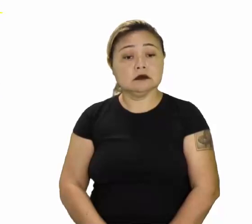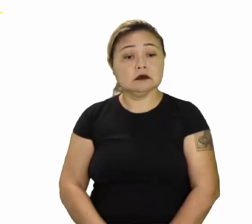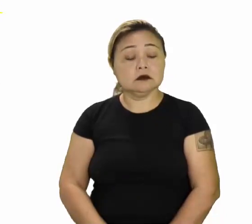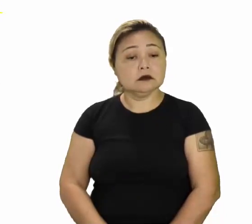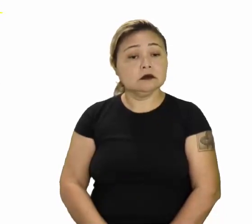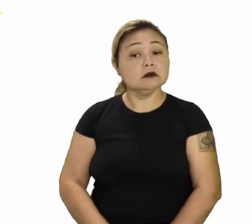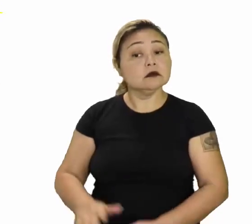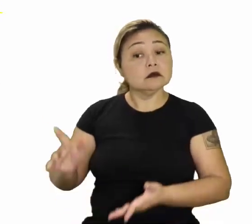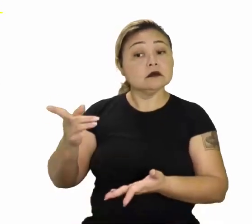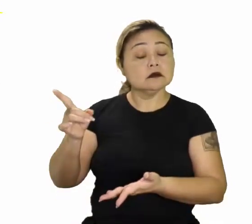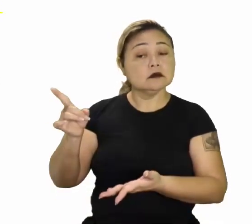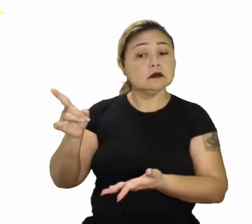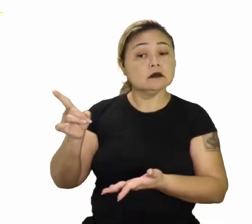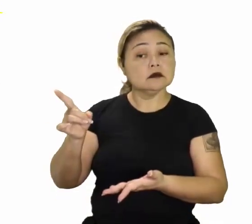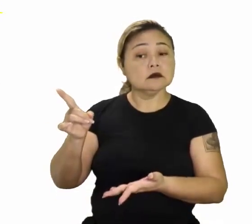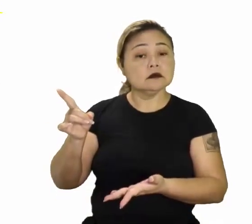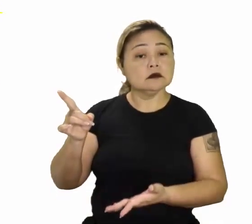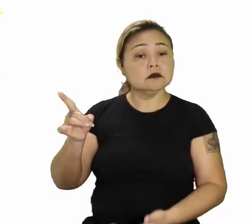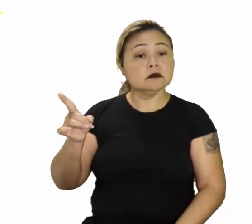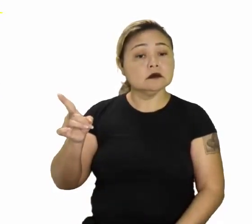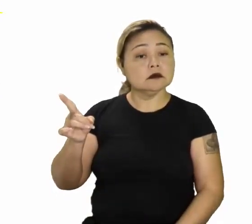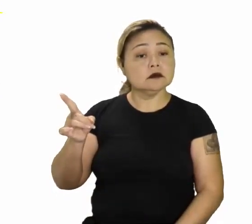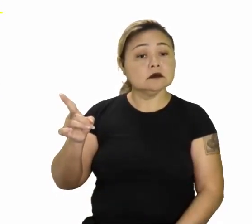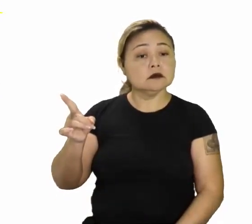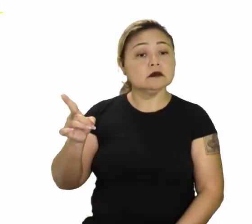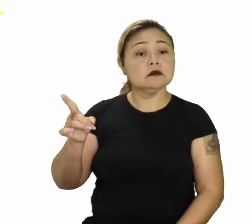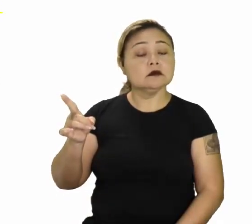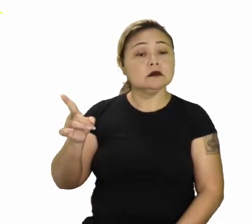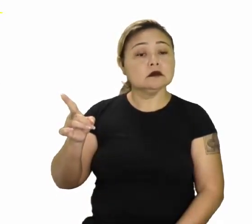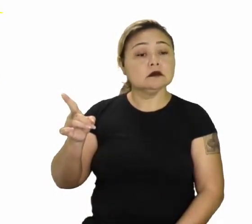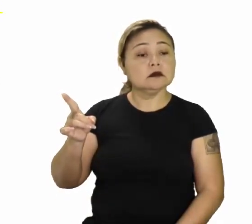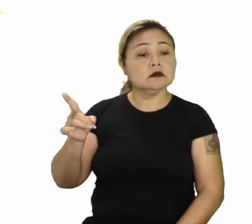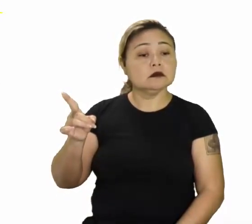Vou botar então esse azul, acho que melhora. Opa.